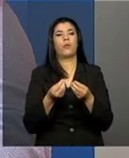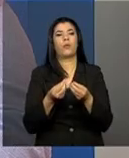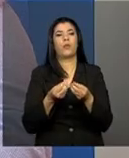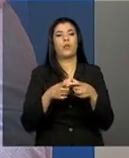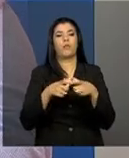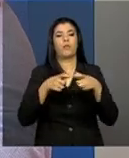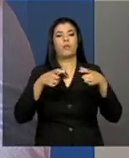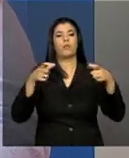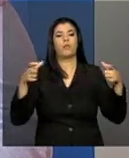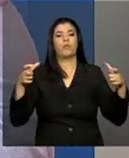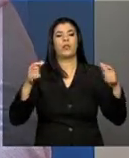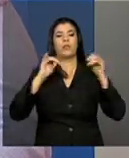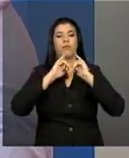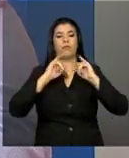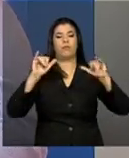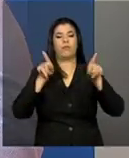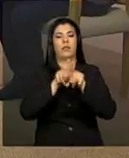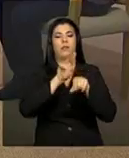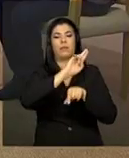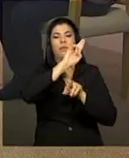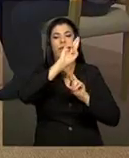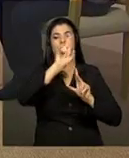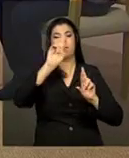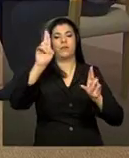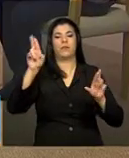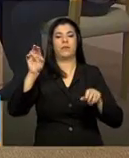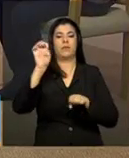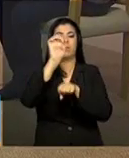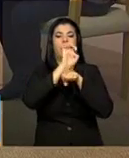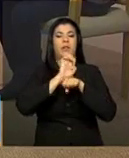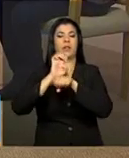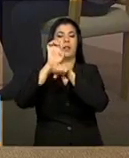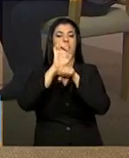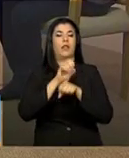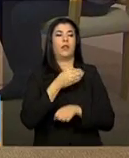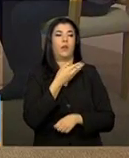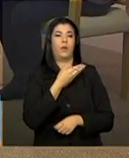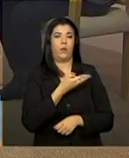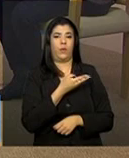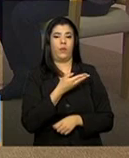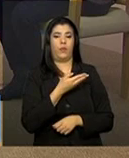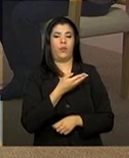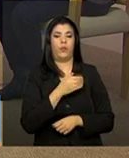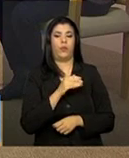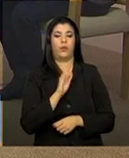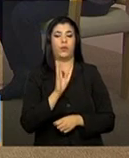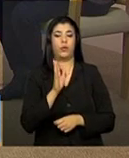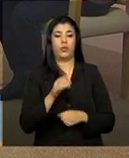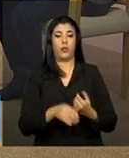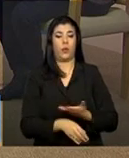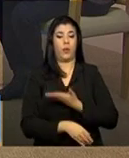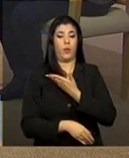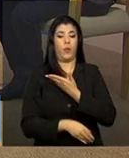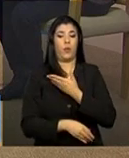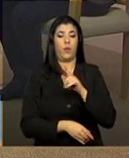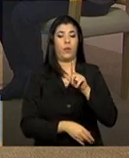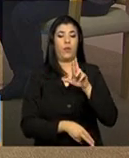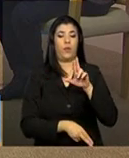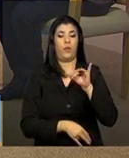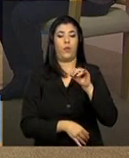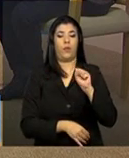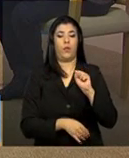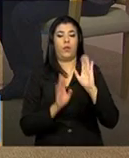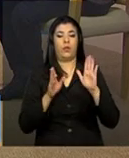O Luiz e a equipe da vigilância, a equipe do DG Suas também, acompanhou e construiu todo esse